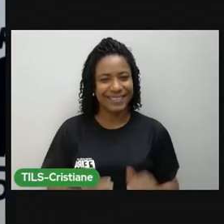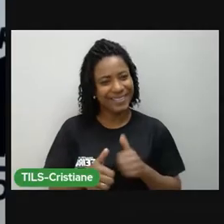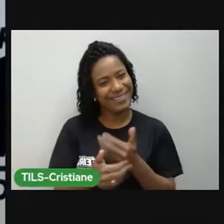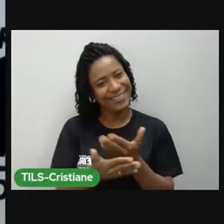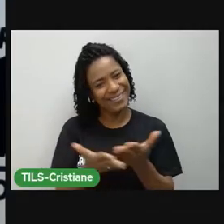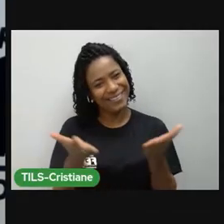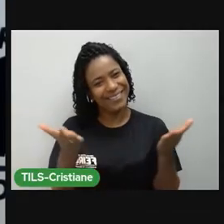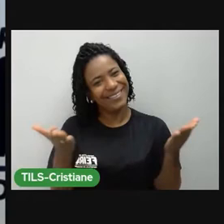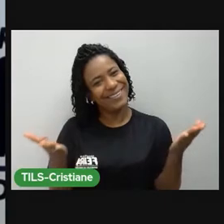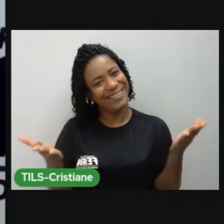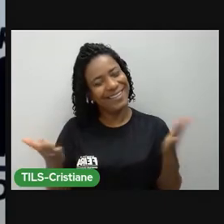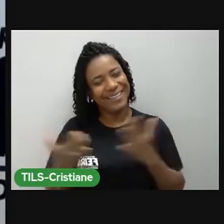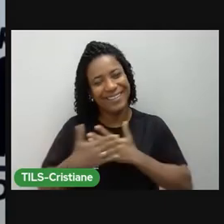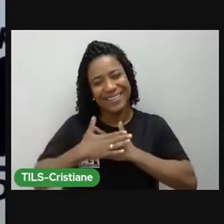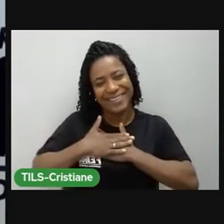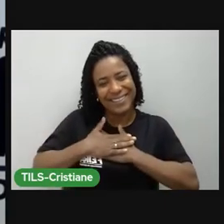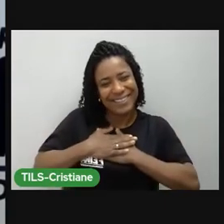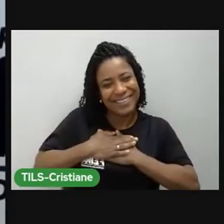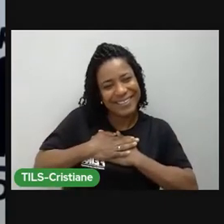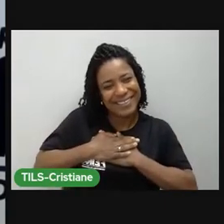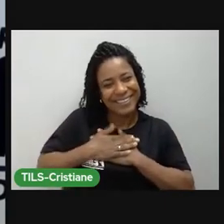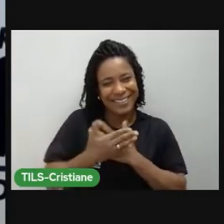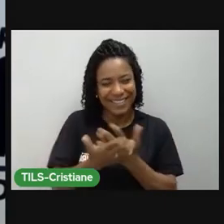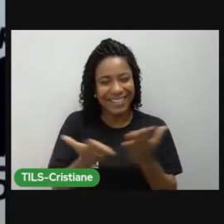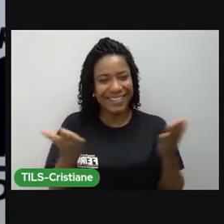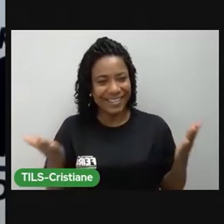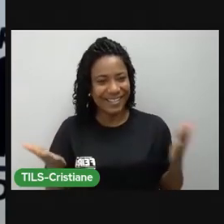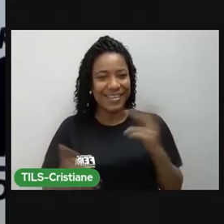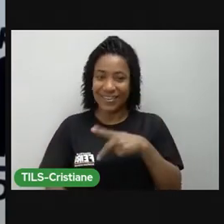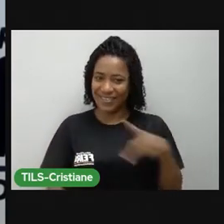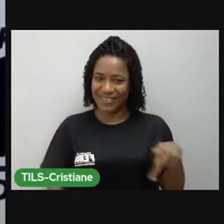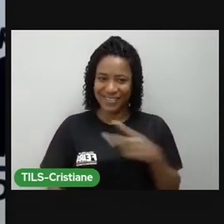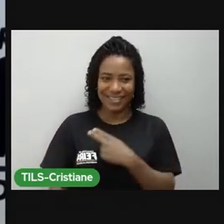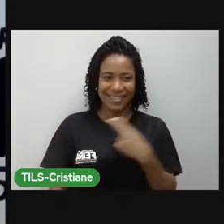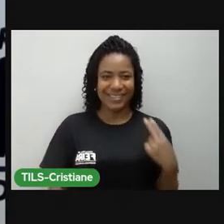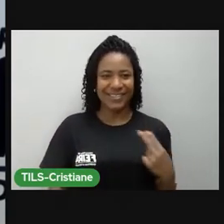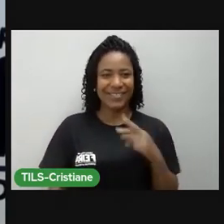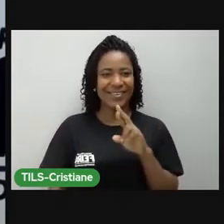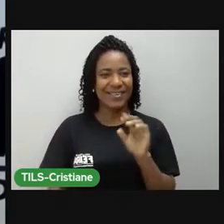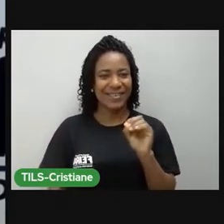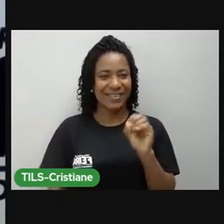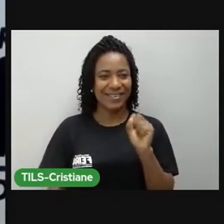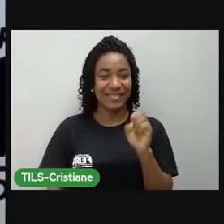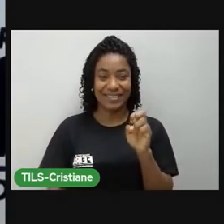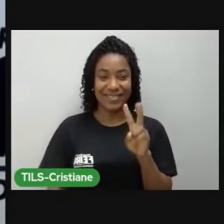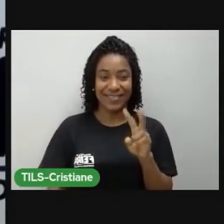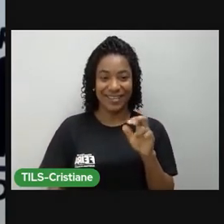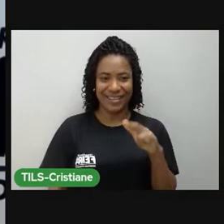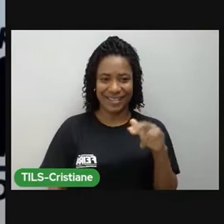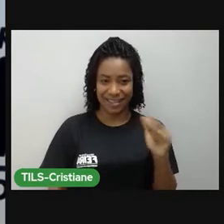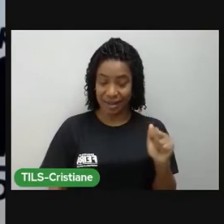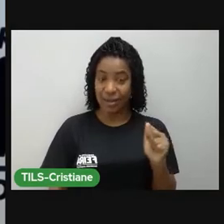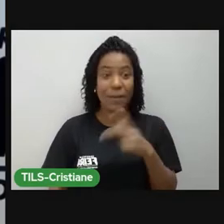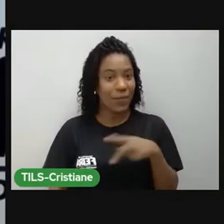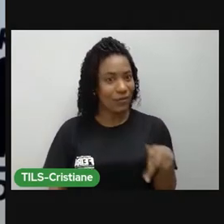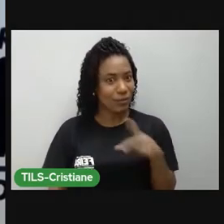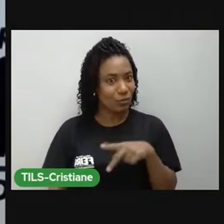Olá, meus amores, aqui é a professora Rosé Vânia Santos, e eu sou professora de Geografia.